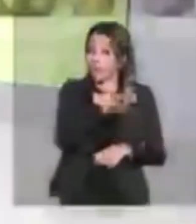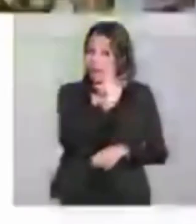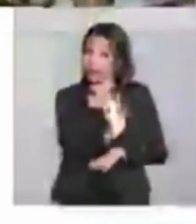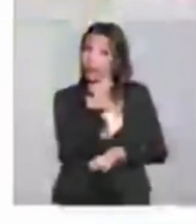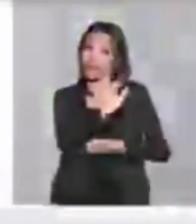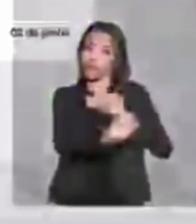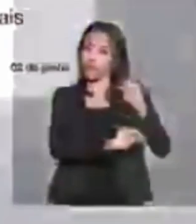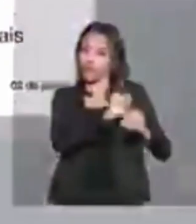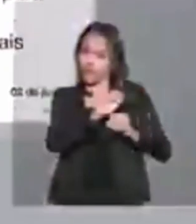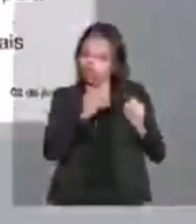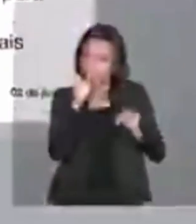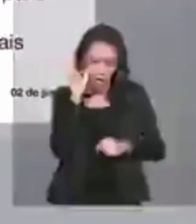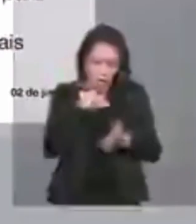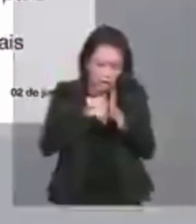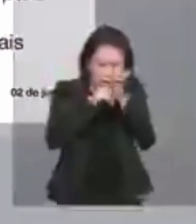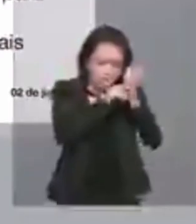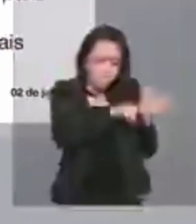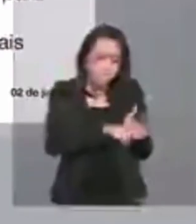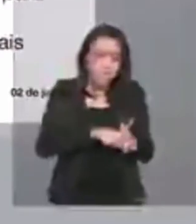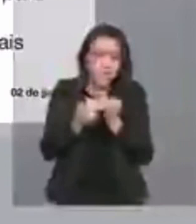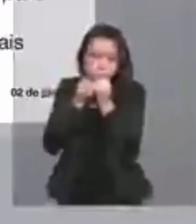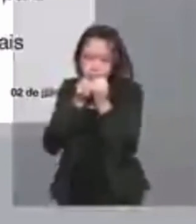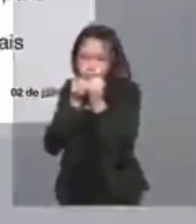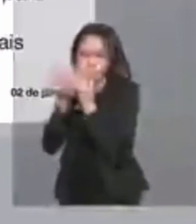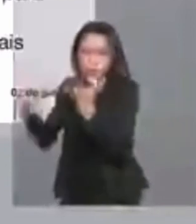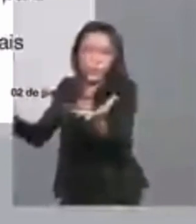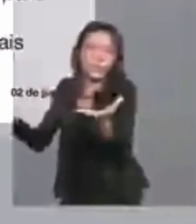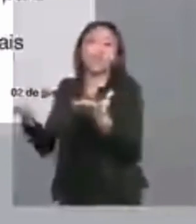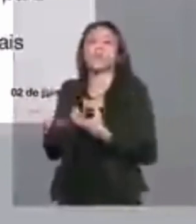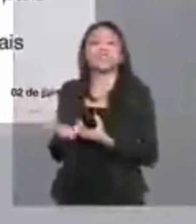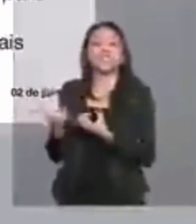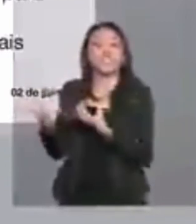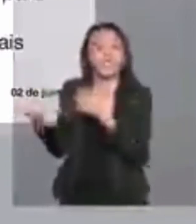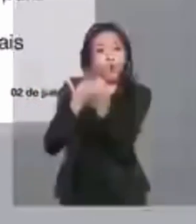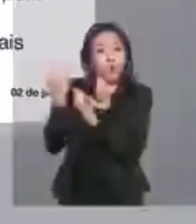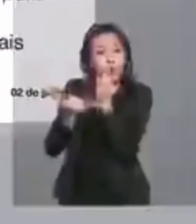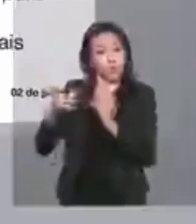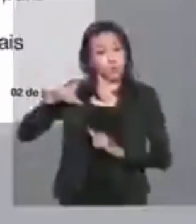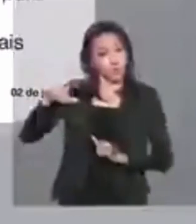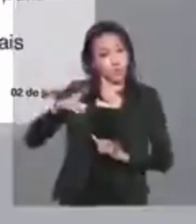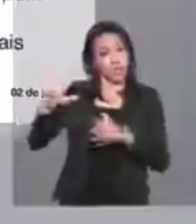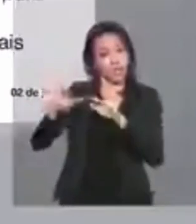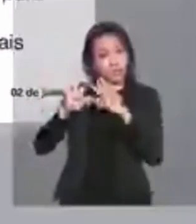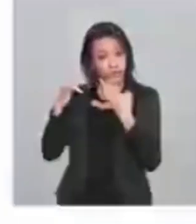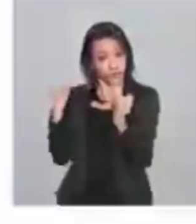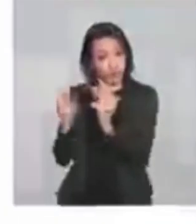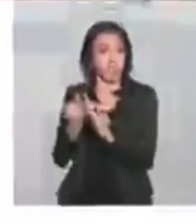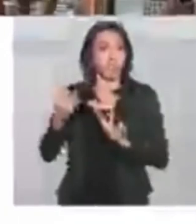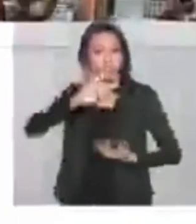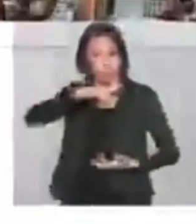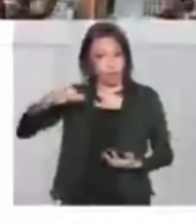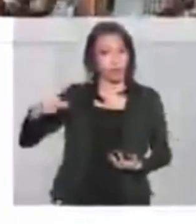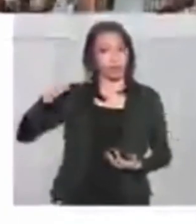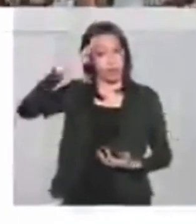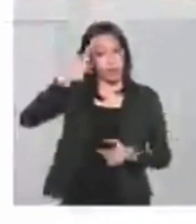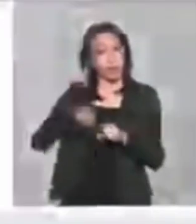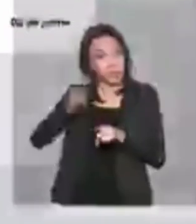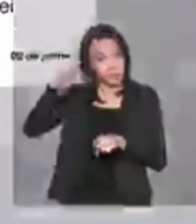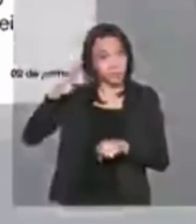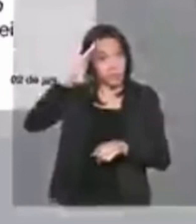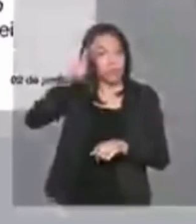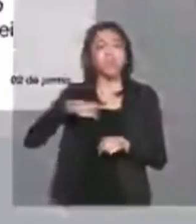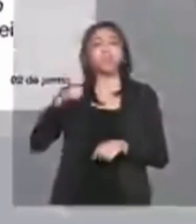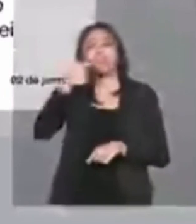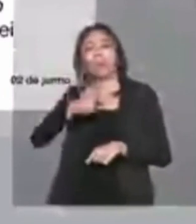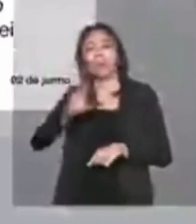vazamento de informações pessoais do presidente Jair Bolsonaro, familiares dele e demais autoridades. Também pelas redes sociais,